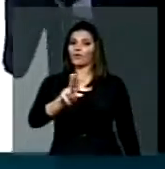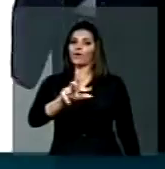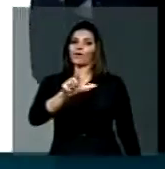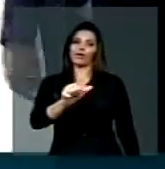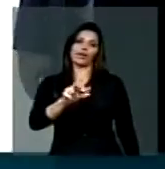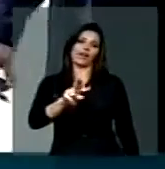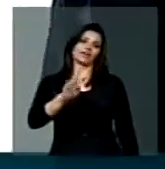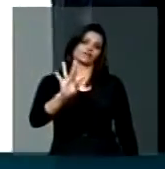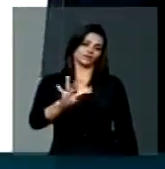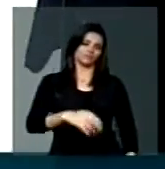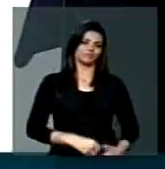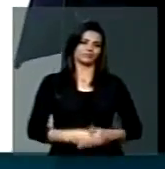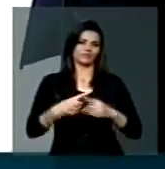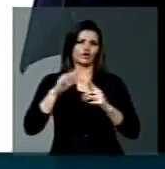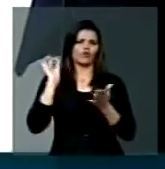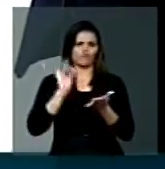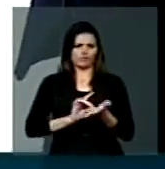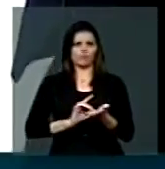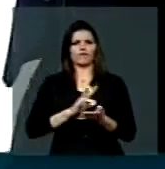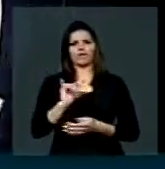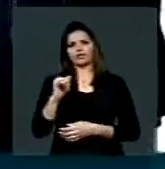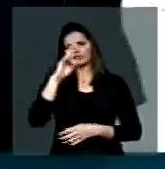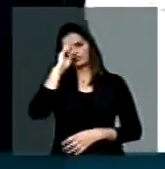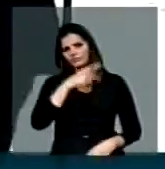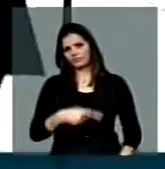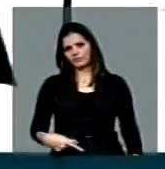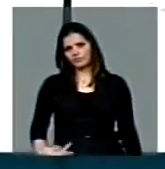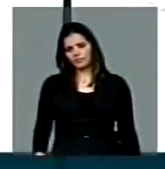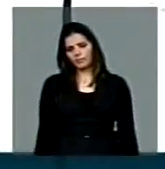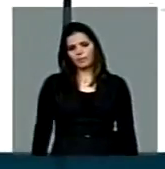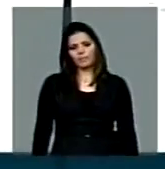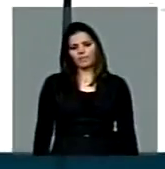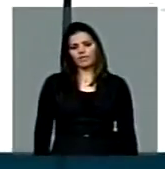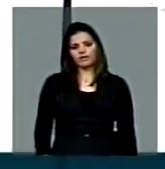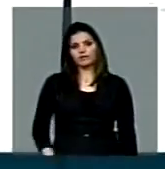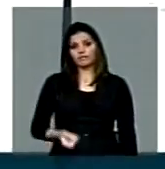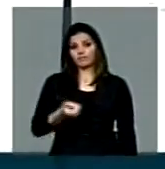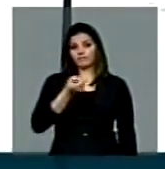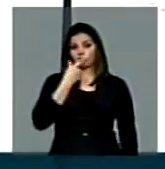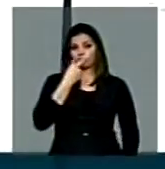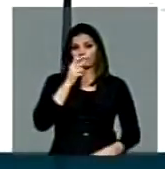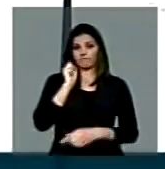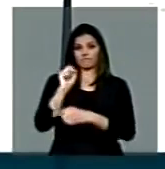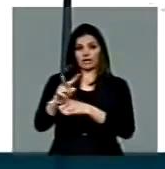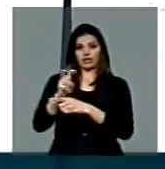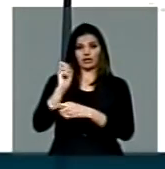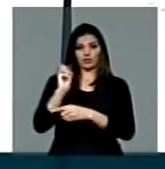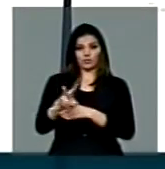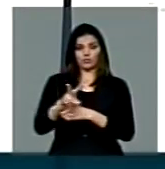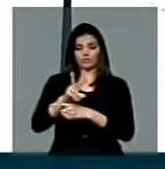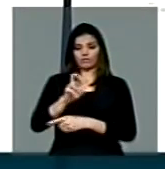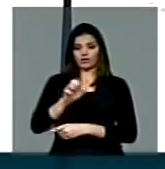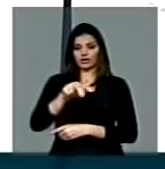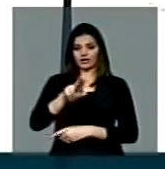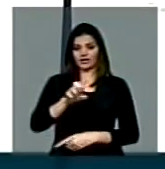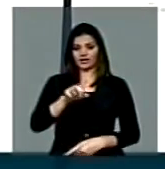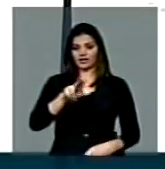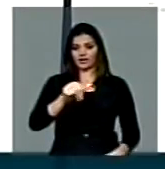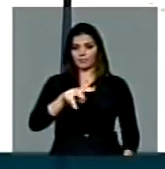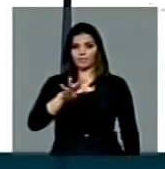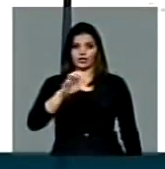a se confirmar, senhor Presidente, o envenenamento, é preciso